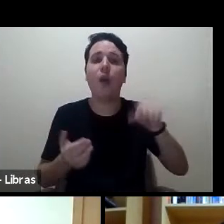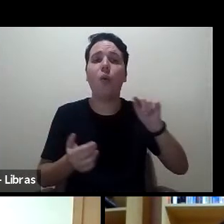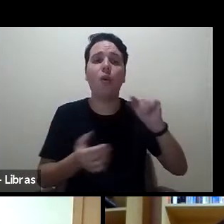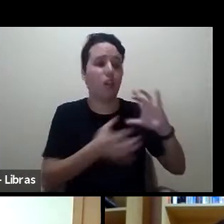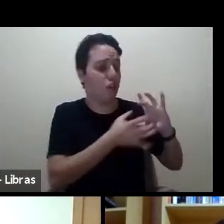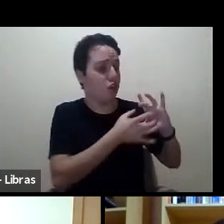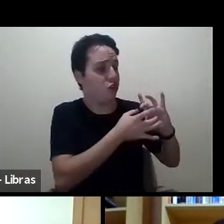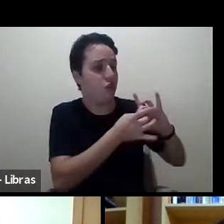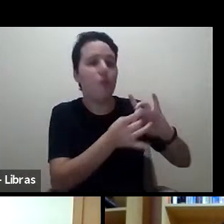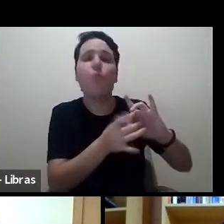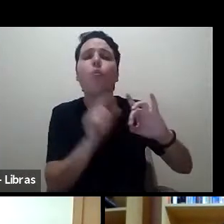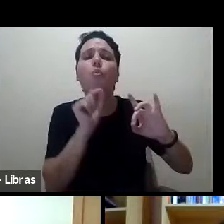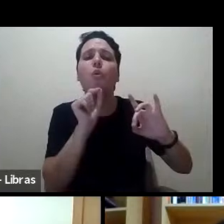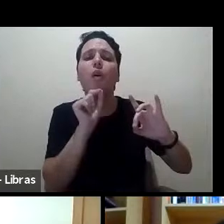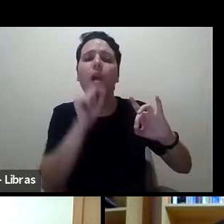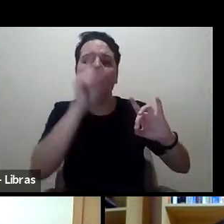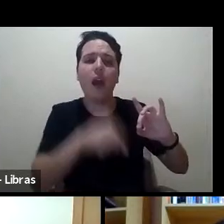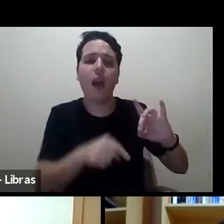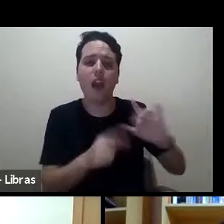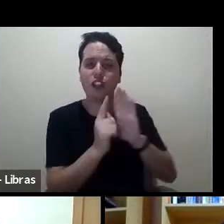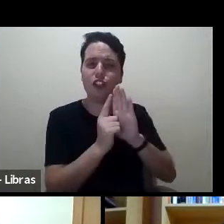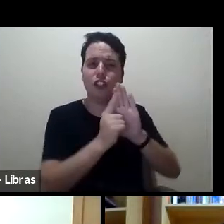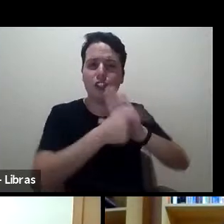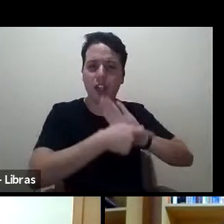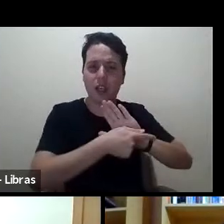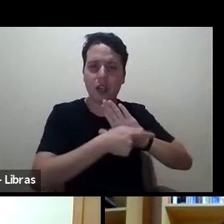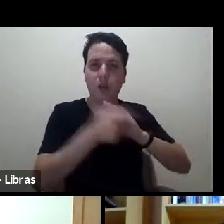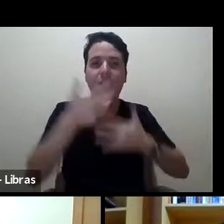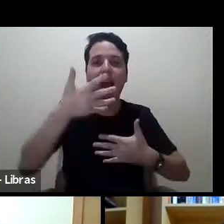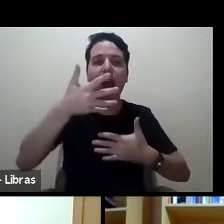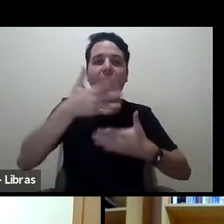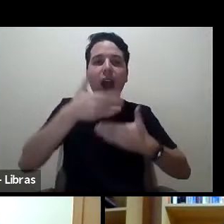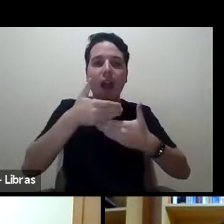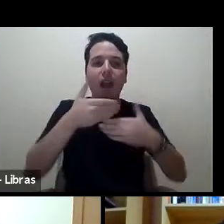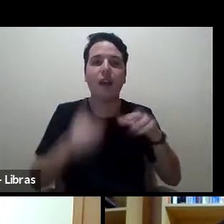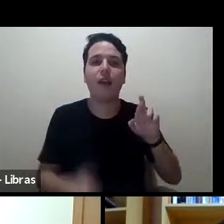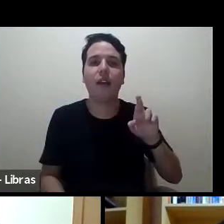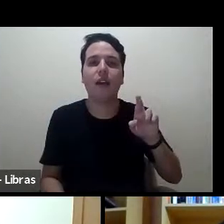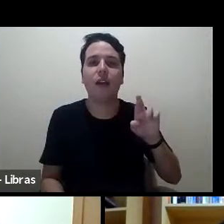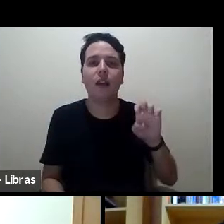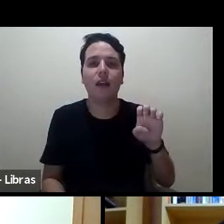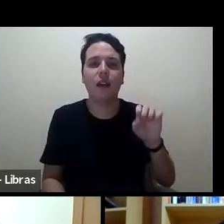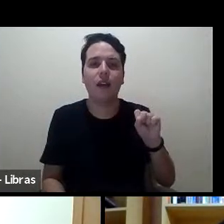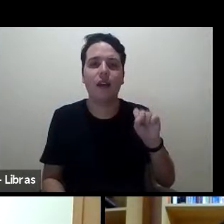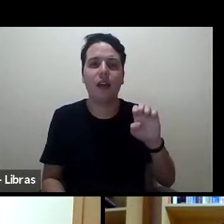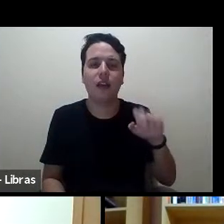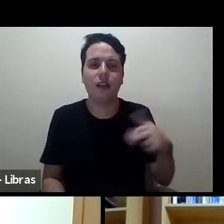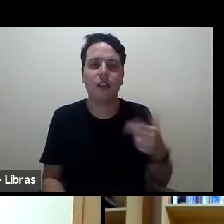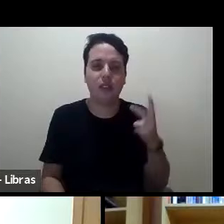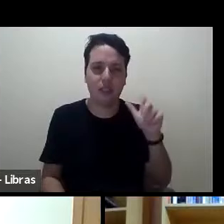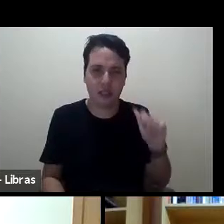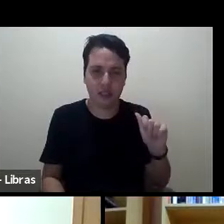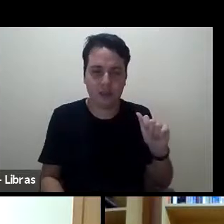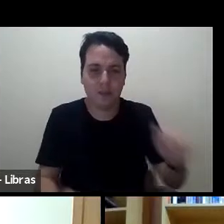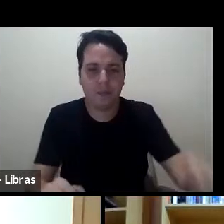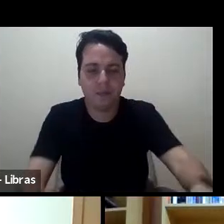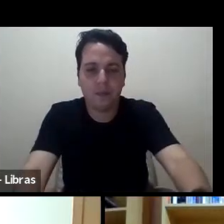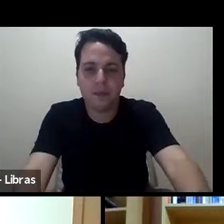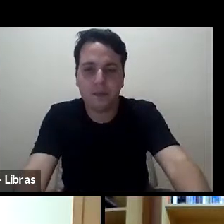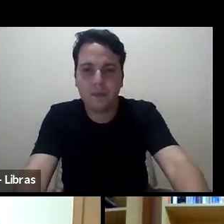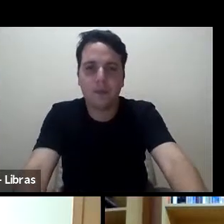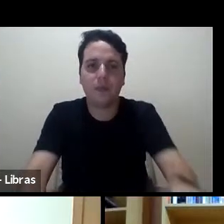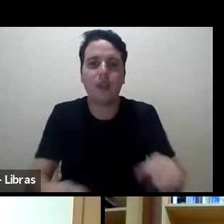resenhas, um gênero da literatura, na produção e no debate acadêmico.